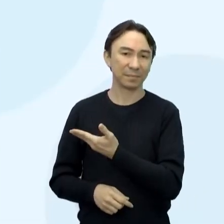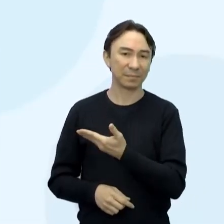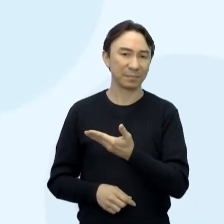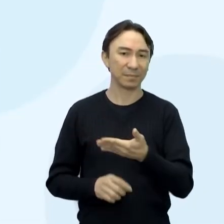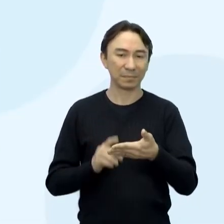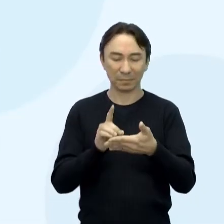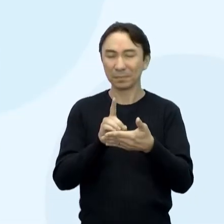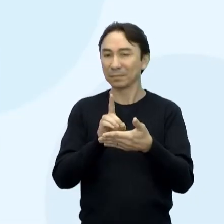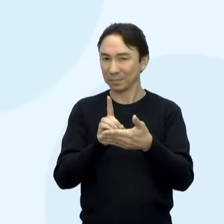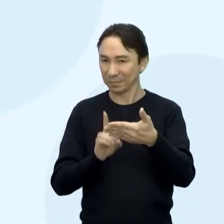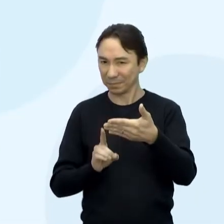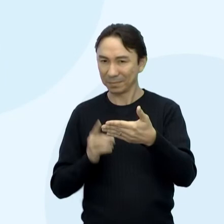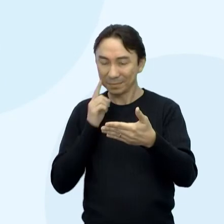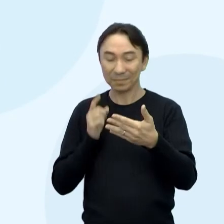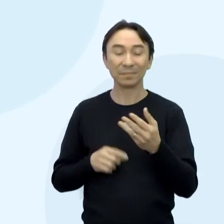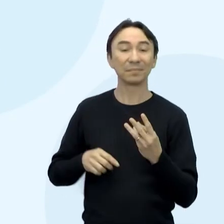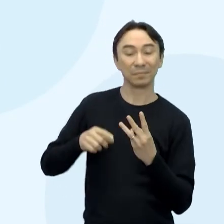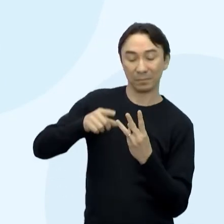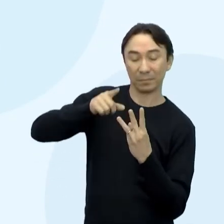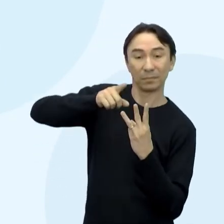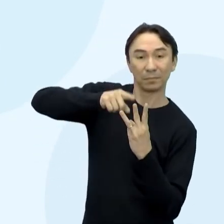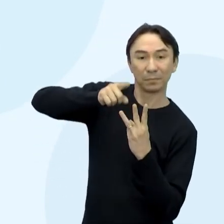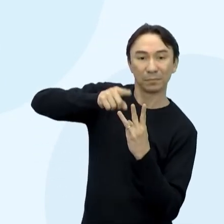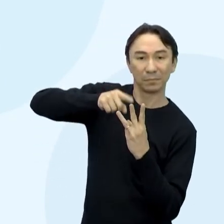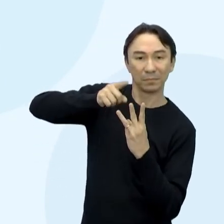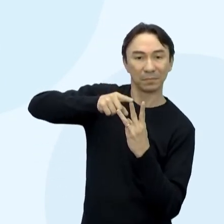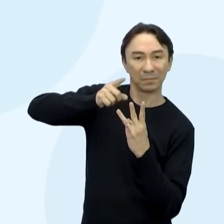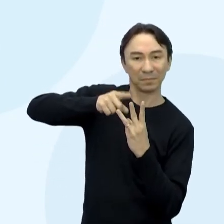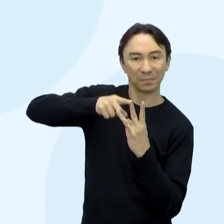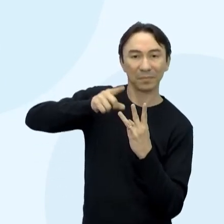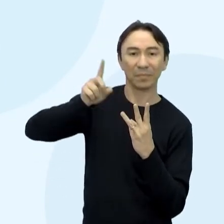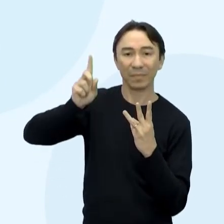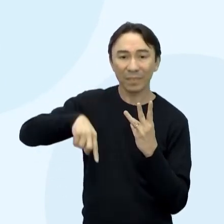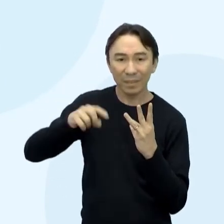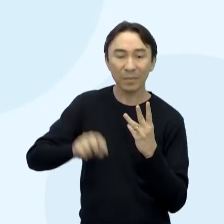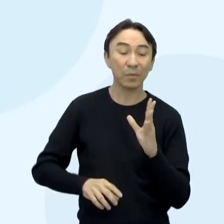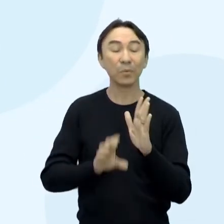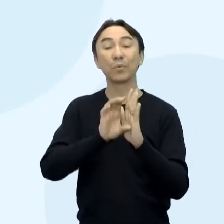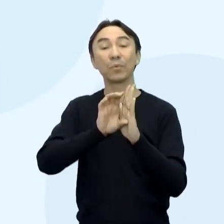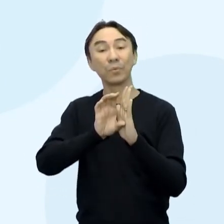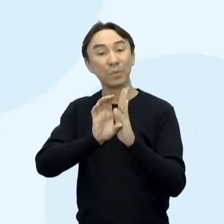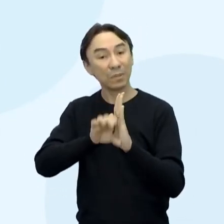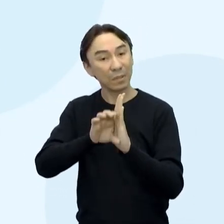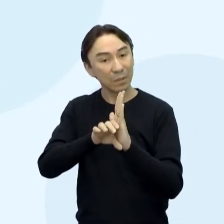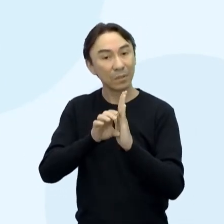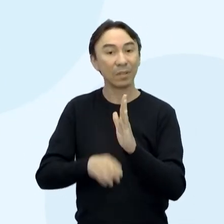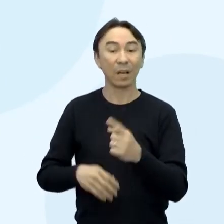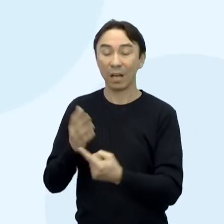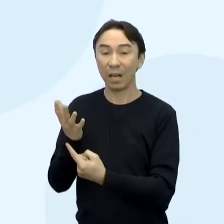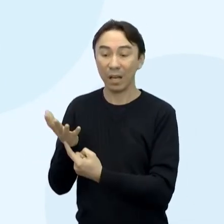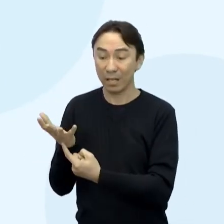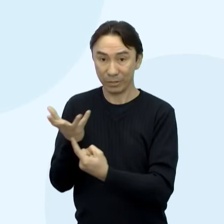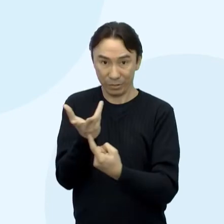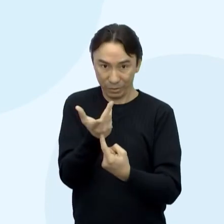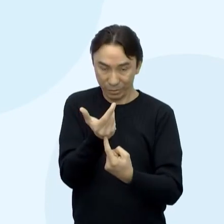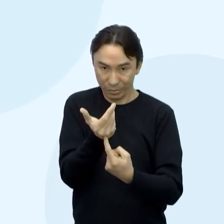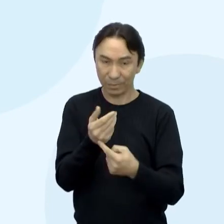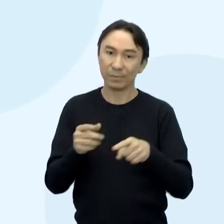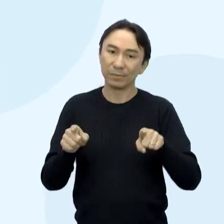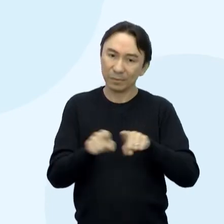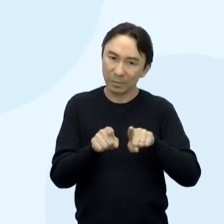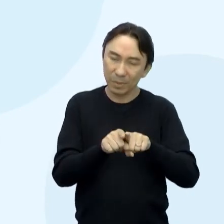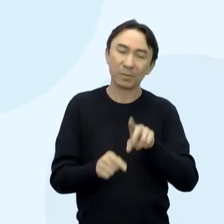centro, compreende os conceitos artísticos e funcionais. Também característica a questão da arte, da